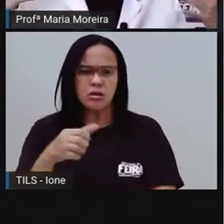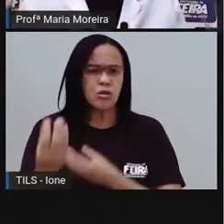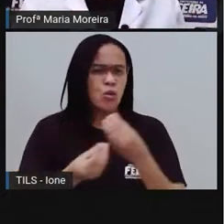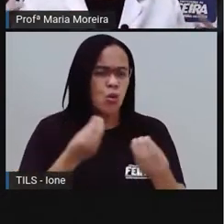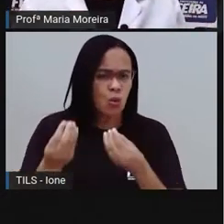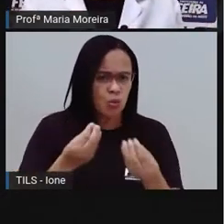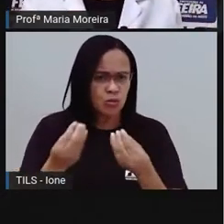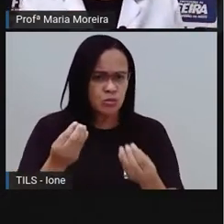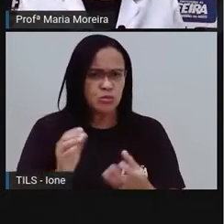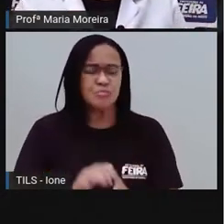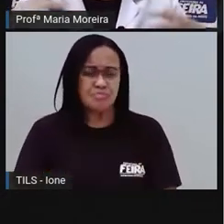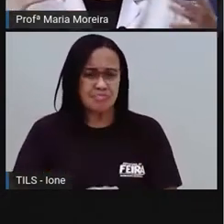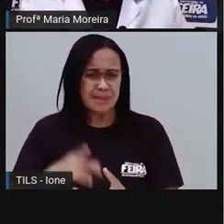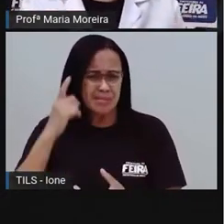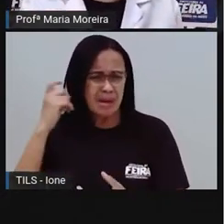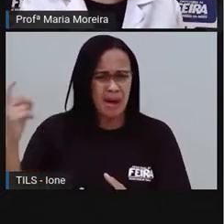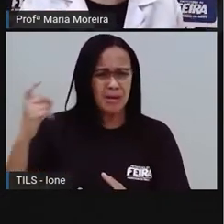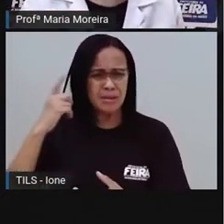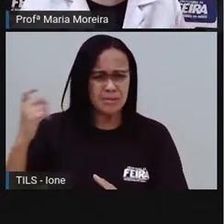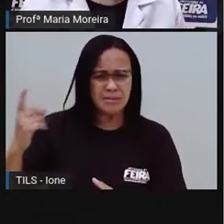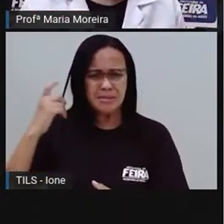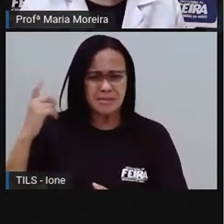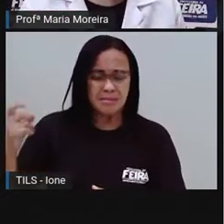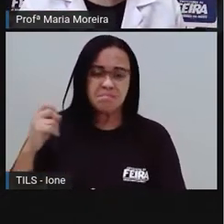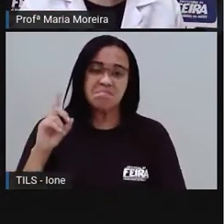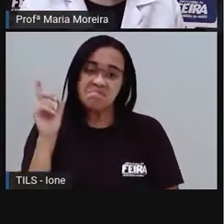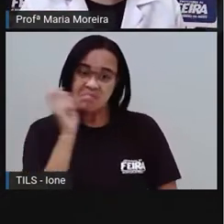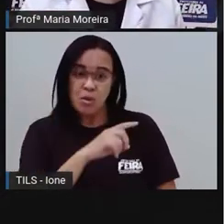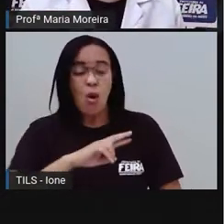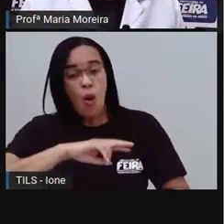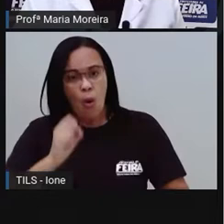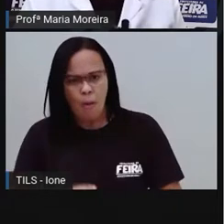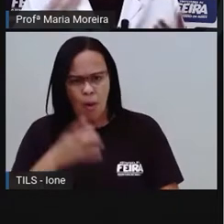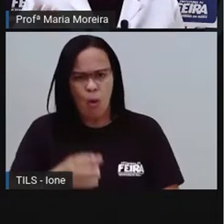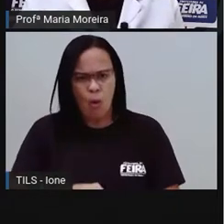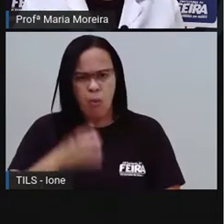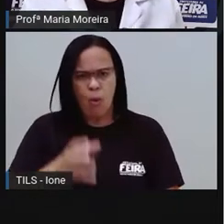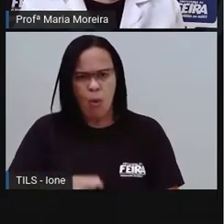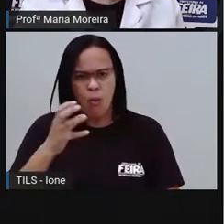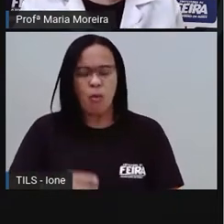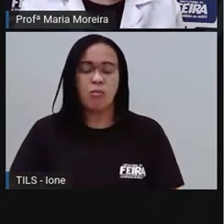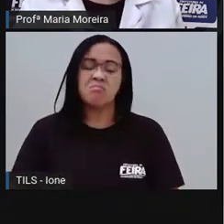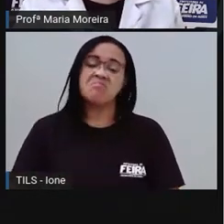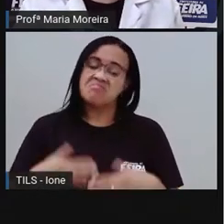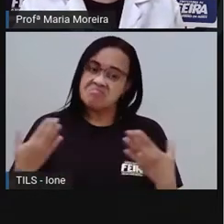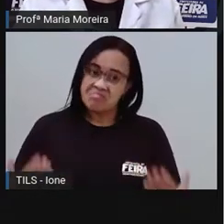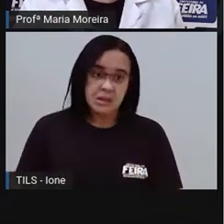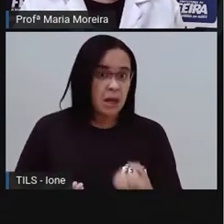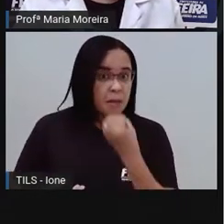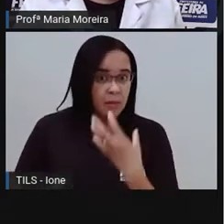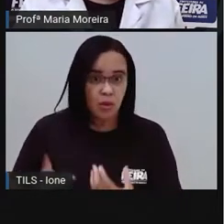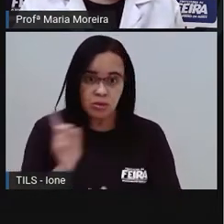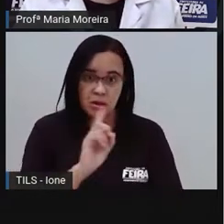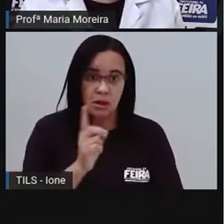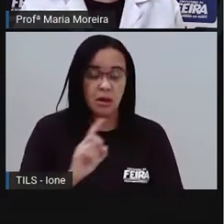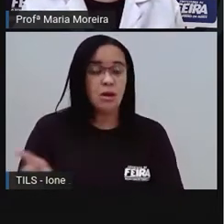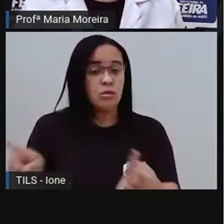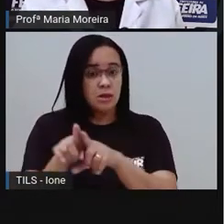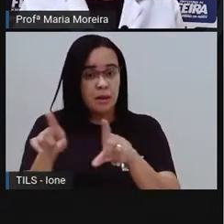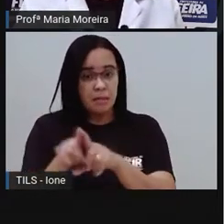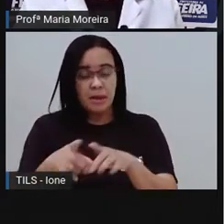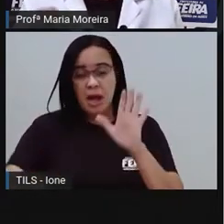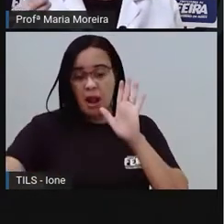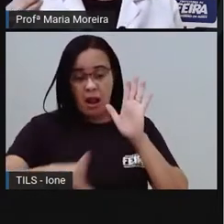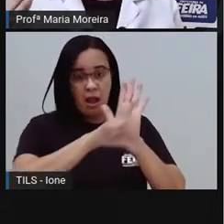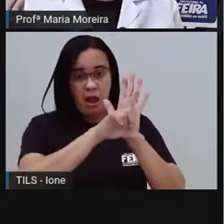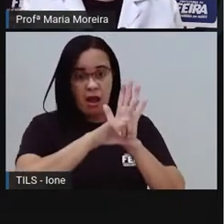barulho, barulho, barulho, dar aqueles pipocos na moto, pois é. Isso é, ó, ilegal, pois é, ó.